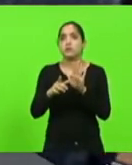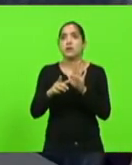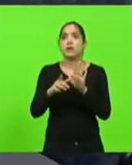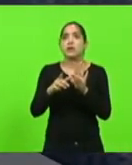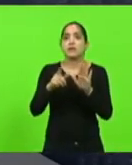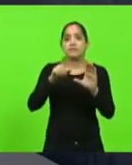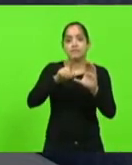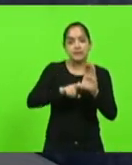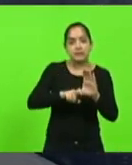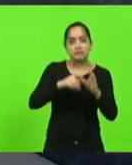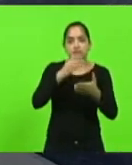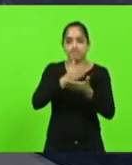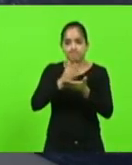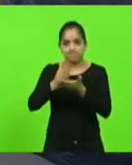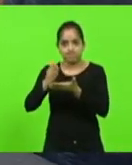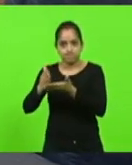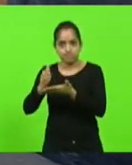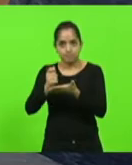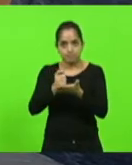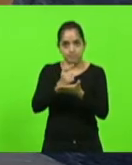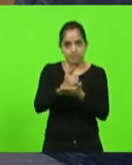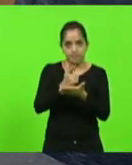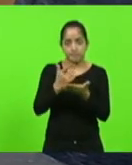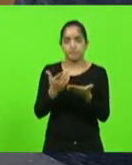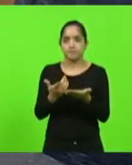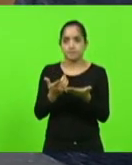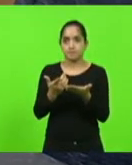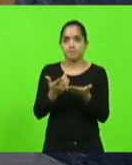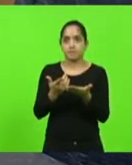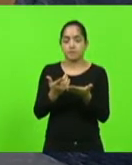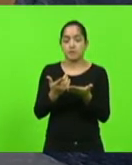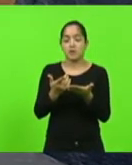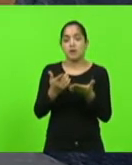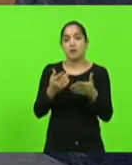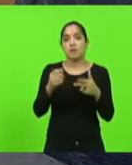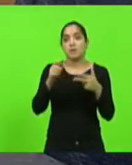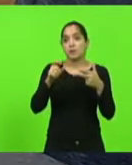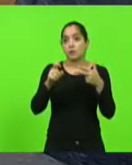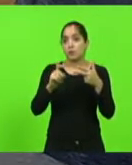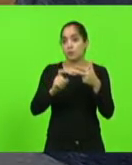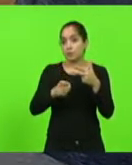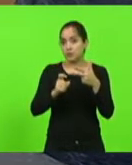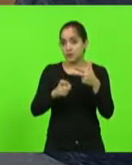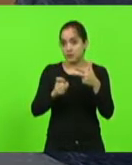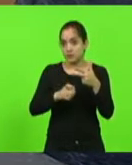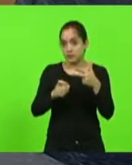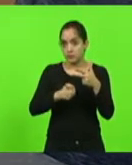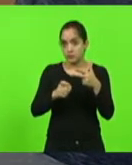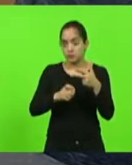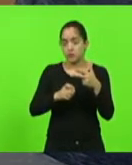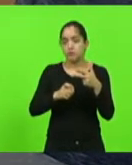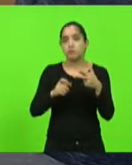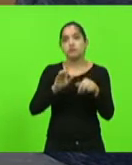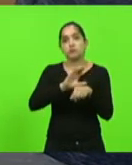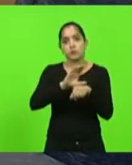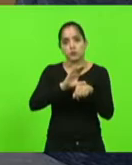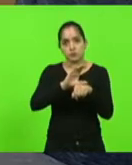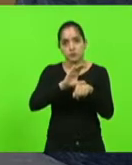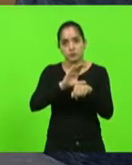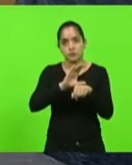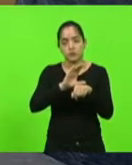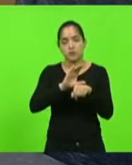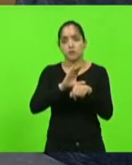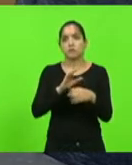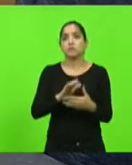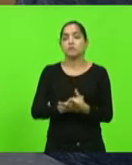de débitos fiscais com Santa Catarina, de maneira que vem pelo Poder Executivo, sem nenhuma inconstitucionalidade. Então, o veto